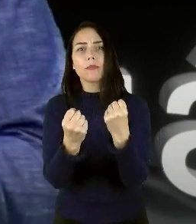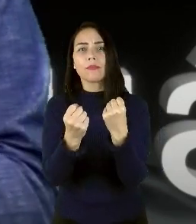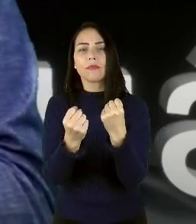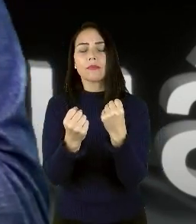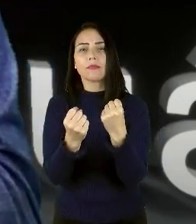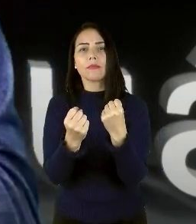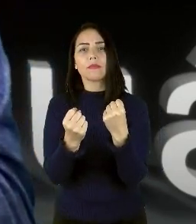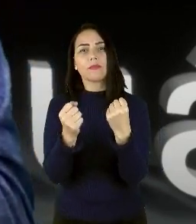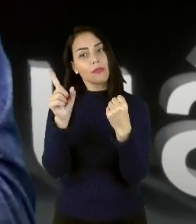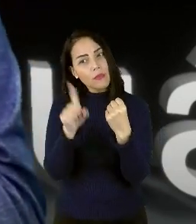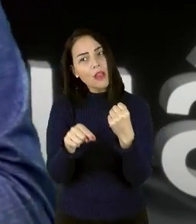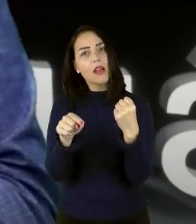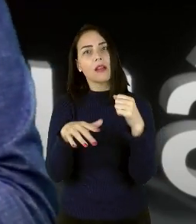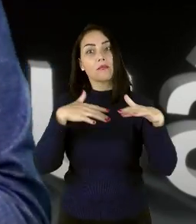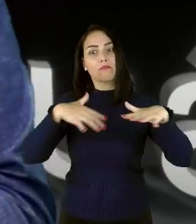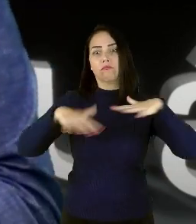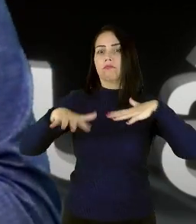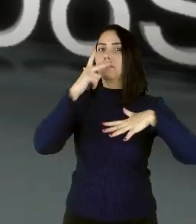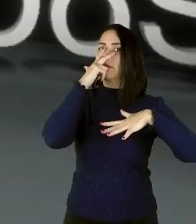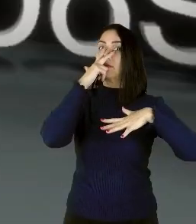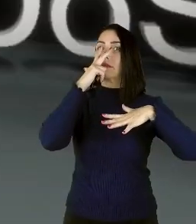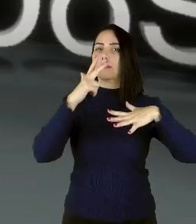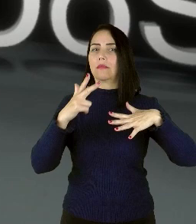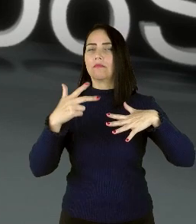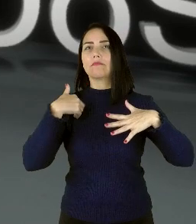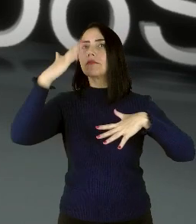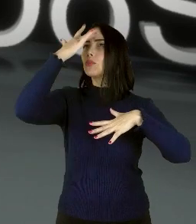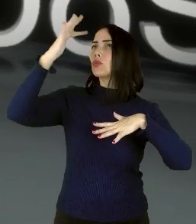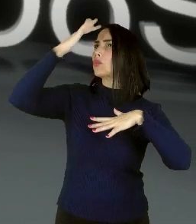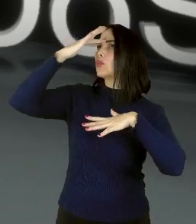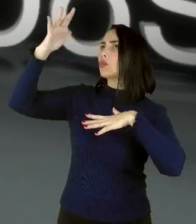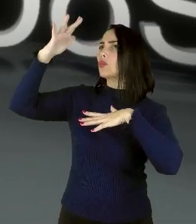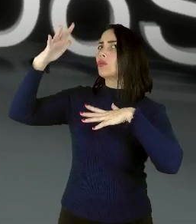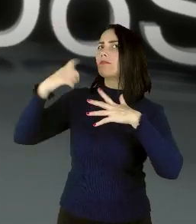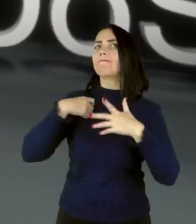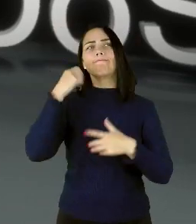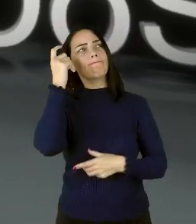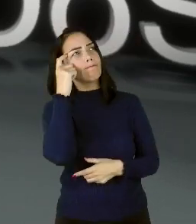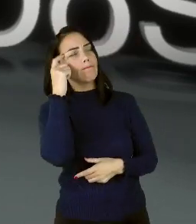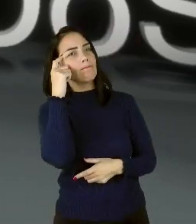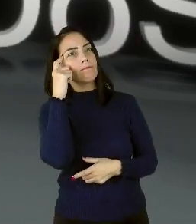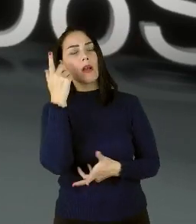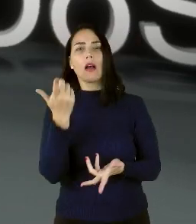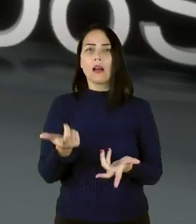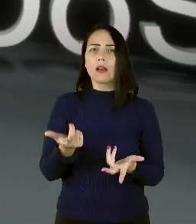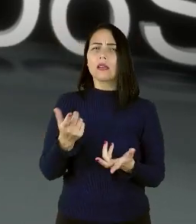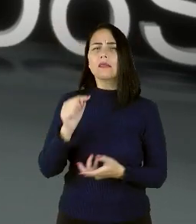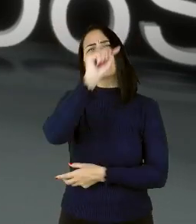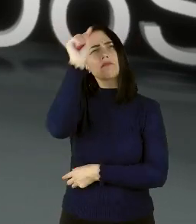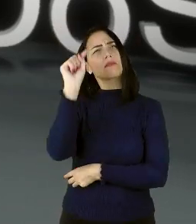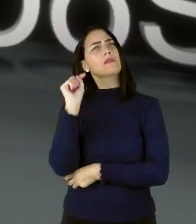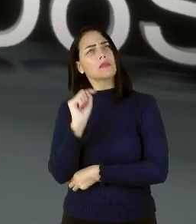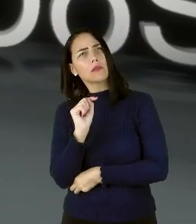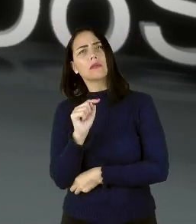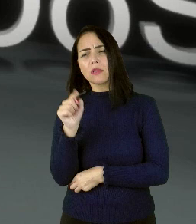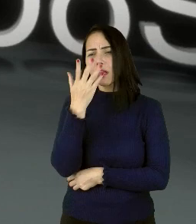quanto um abalo inesperado de um terremoto. Refletindo esse cenário, fiz uma contraposição. Será que